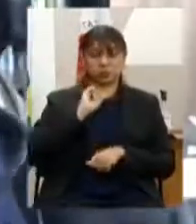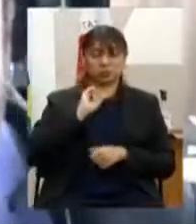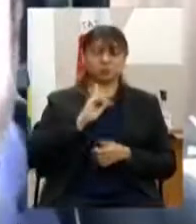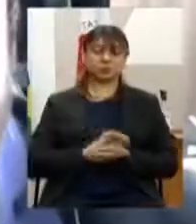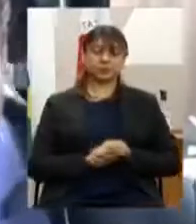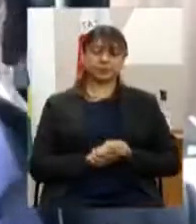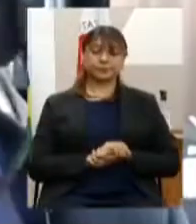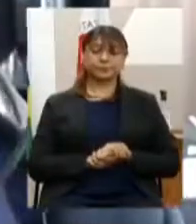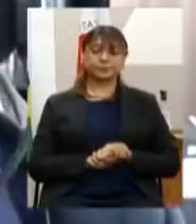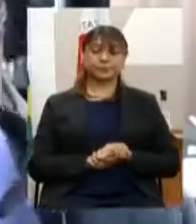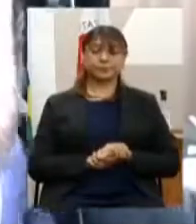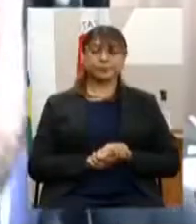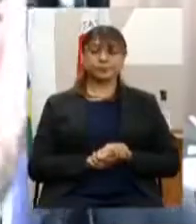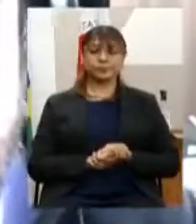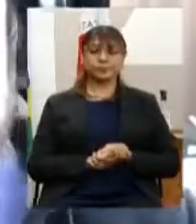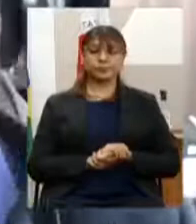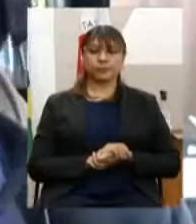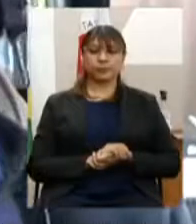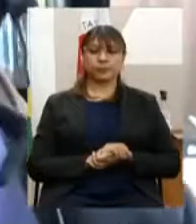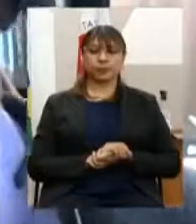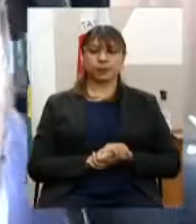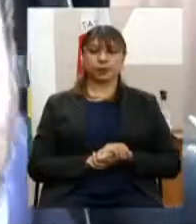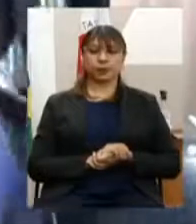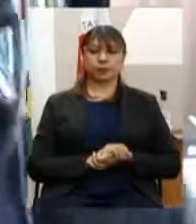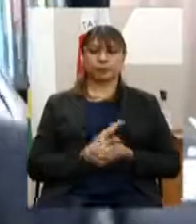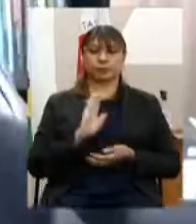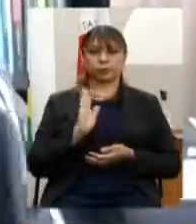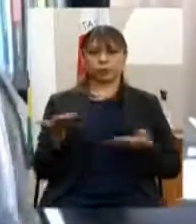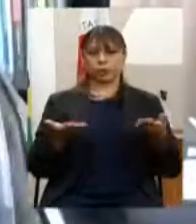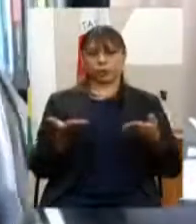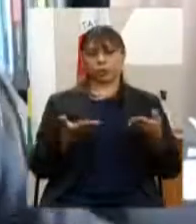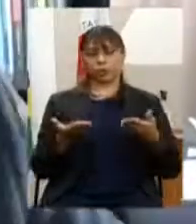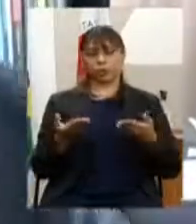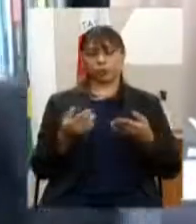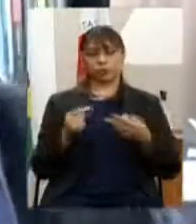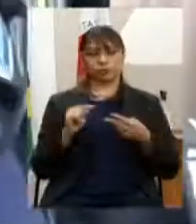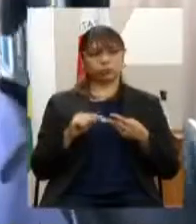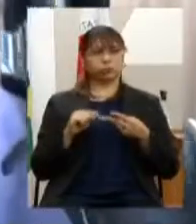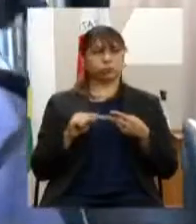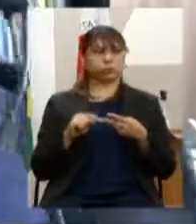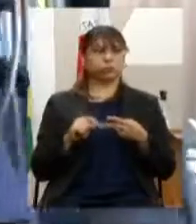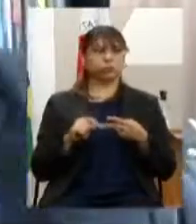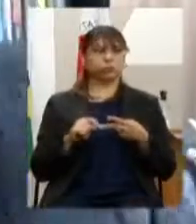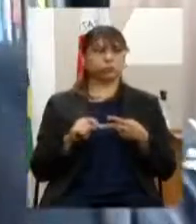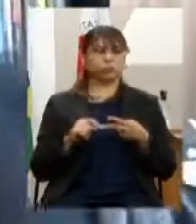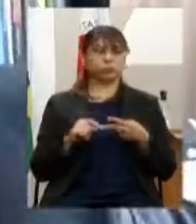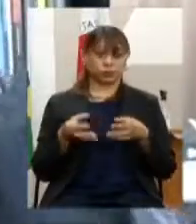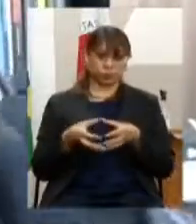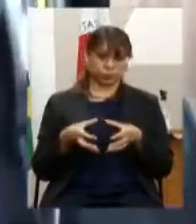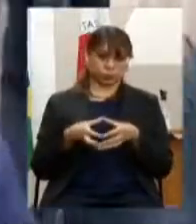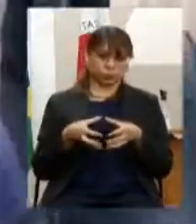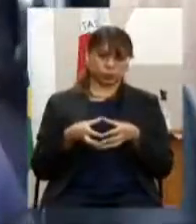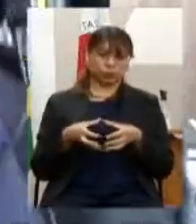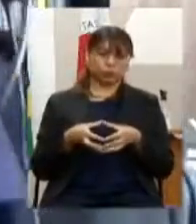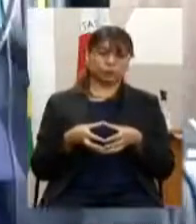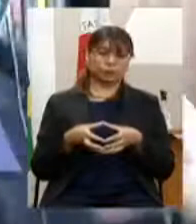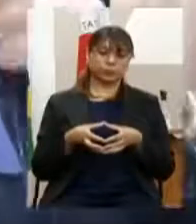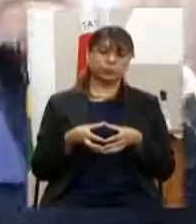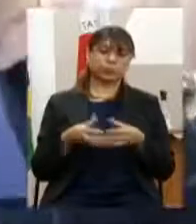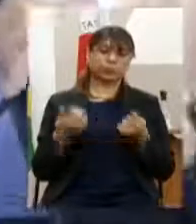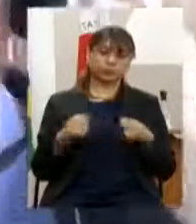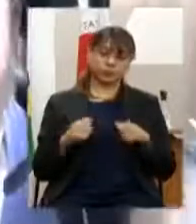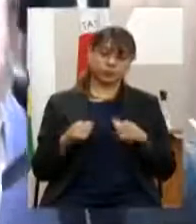o segundo já passando para o segundo ponto dentro do segundo grupo acrescentar